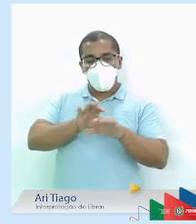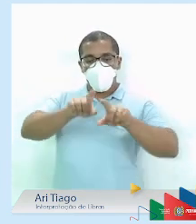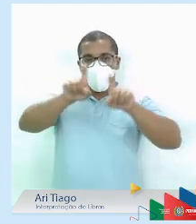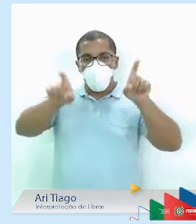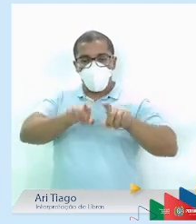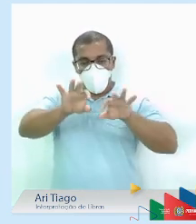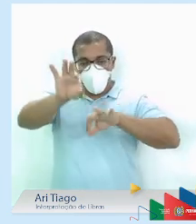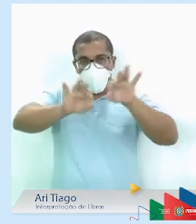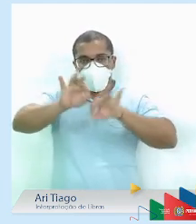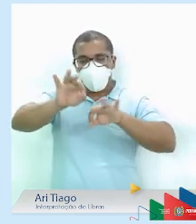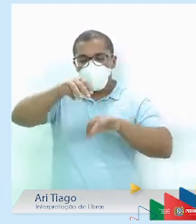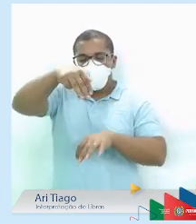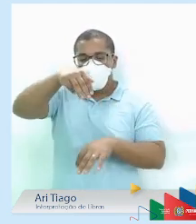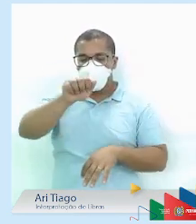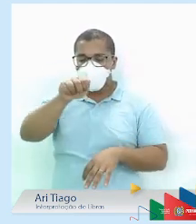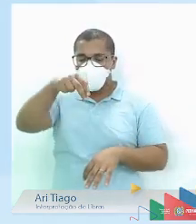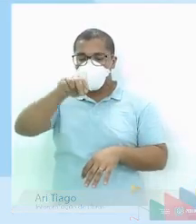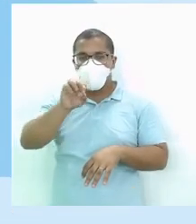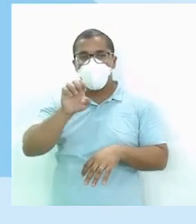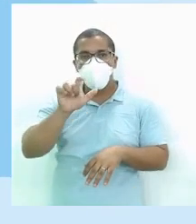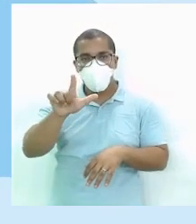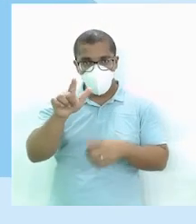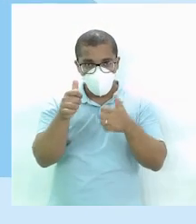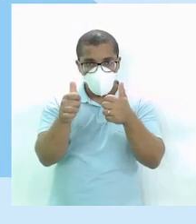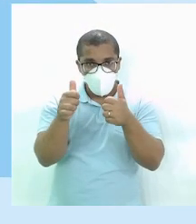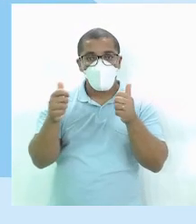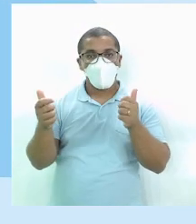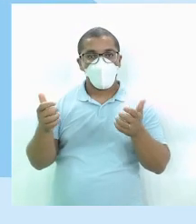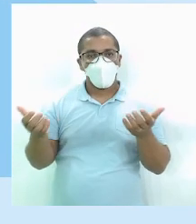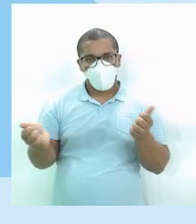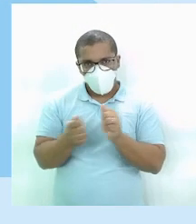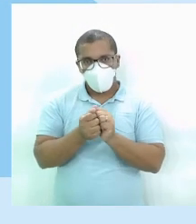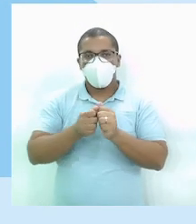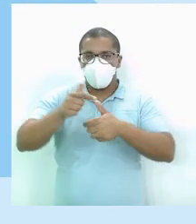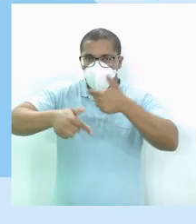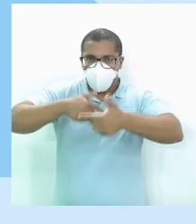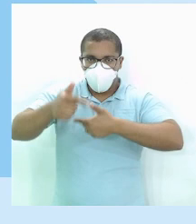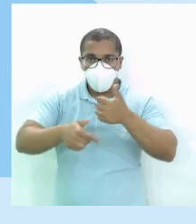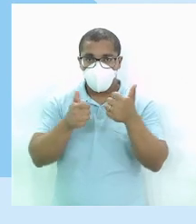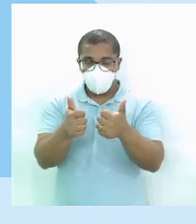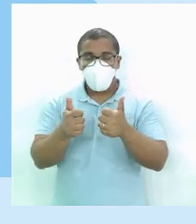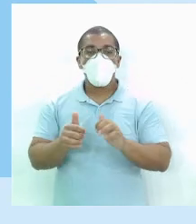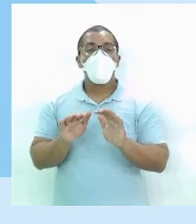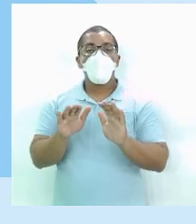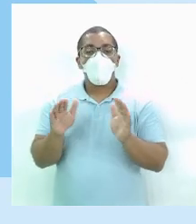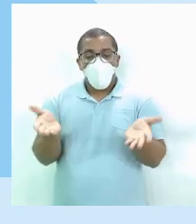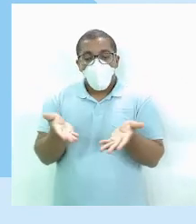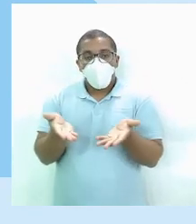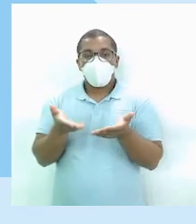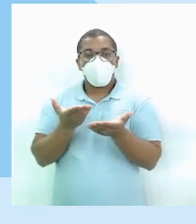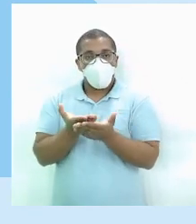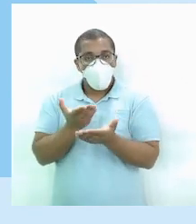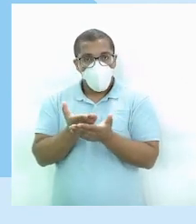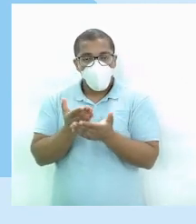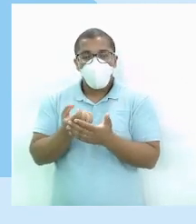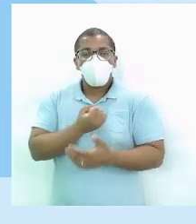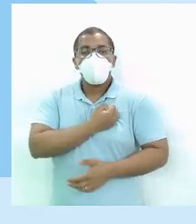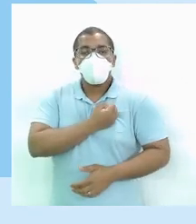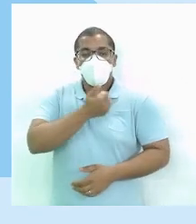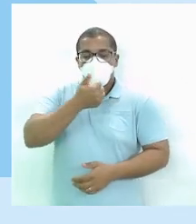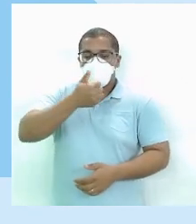vendo, mas está conosco aí fazendo a parceria, ok? Nossa videoaula de hoje, número 19,